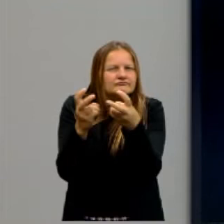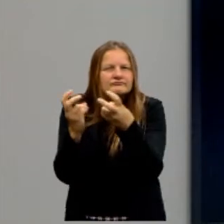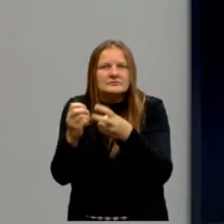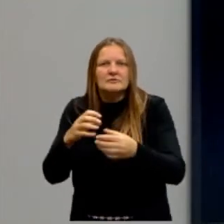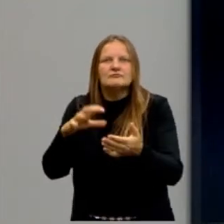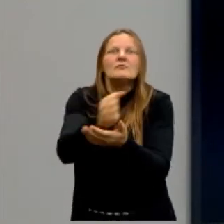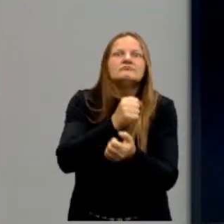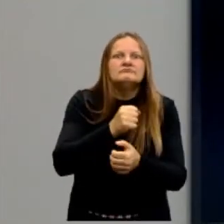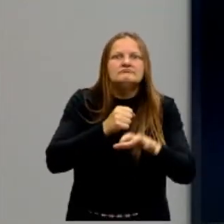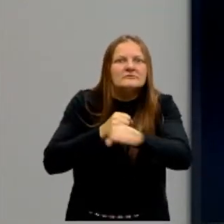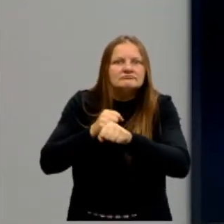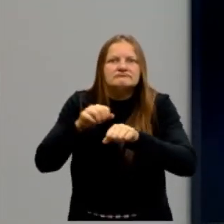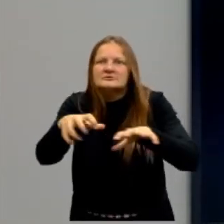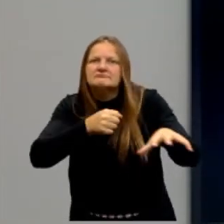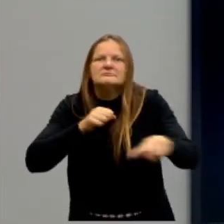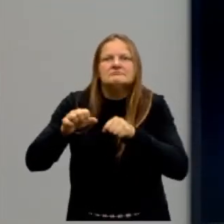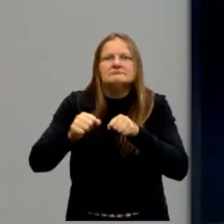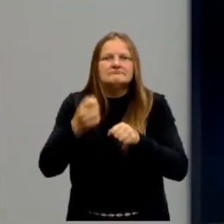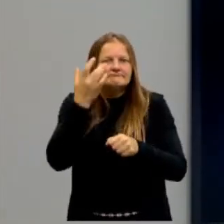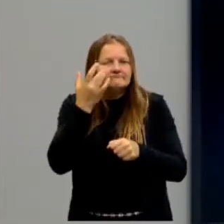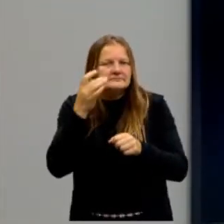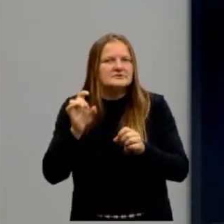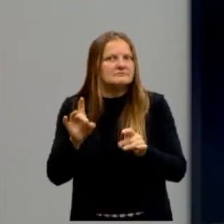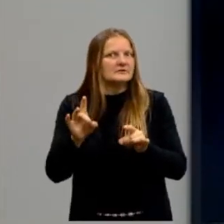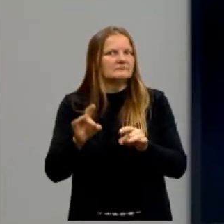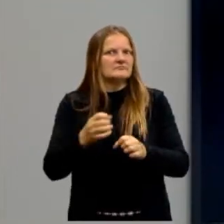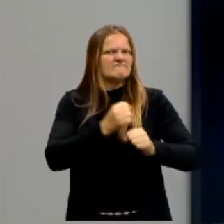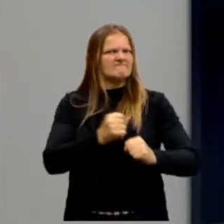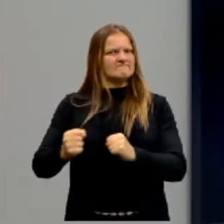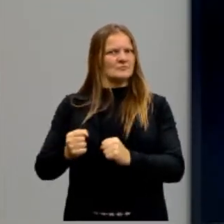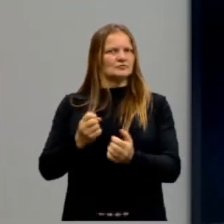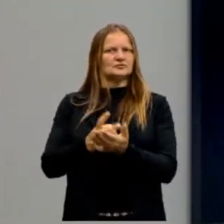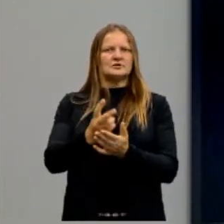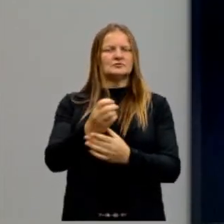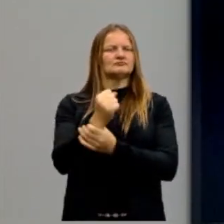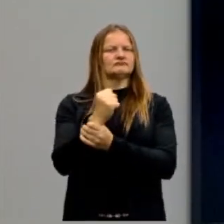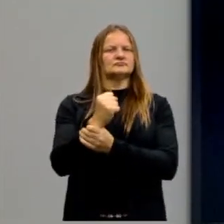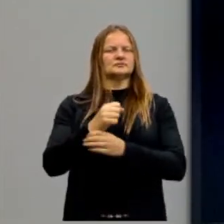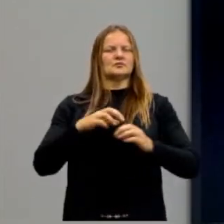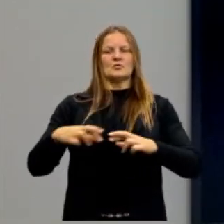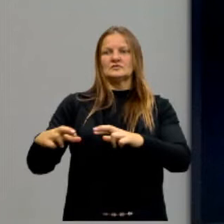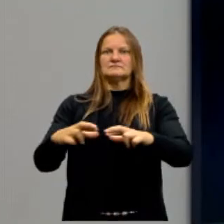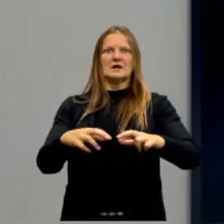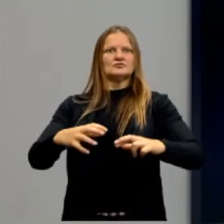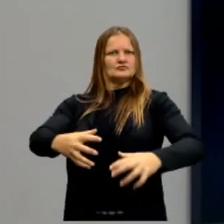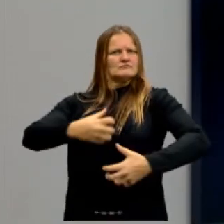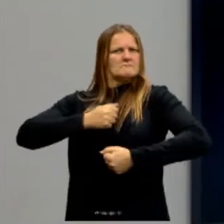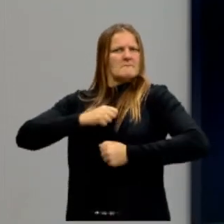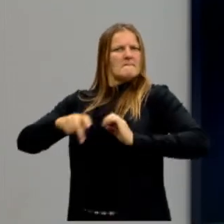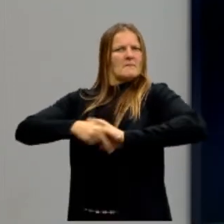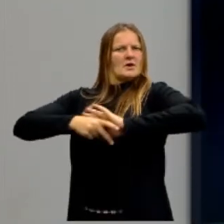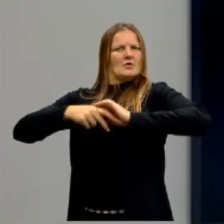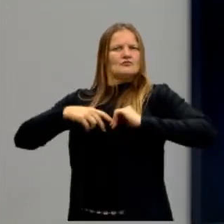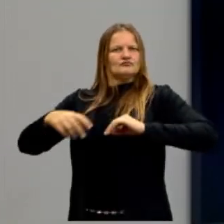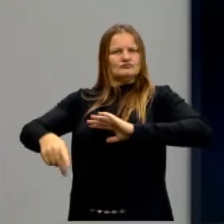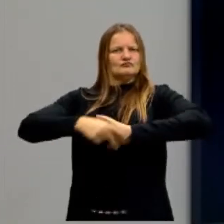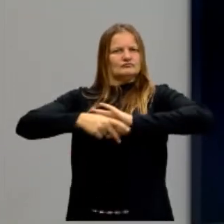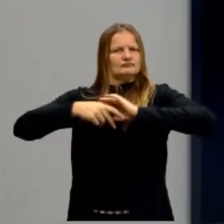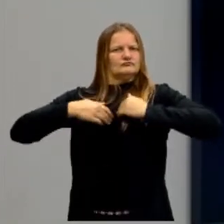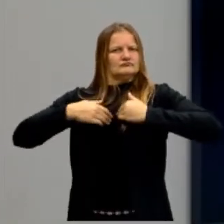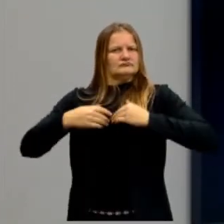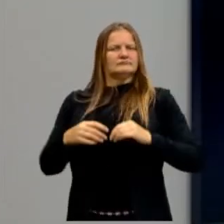oportunidades, aproveitar e impor-se, tá? Garantir o seu espaço. Seja criando situações